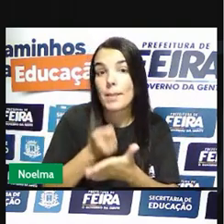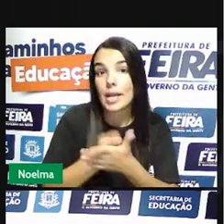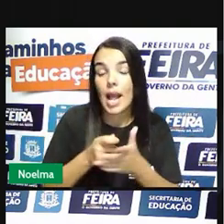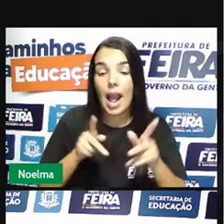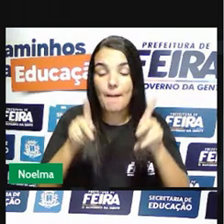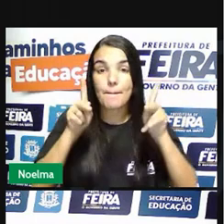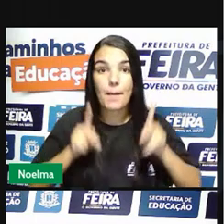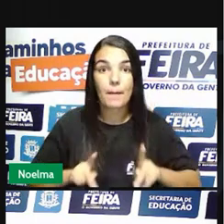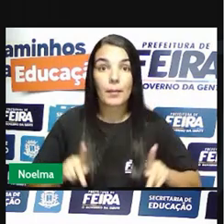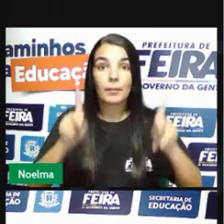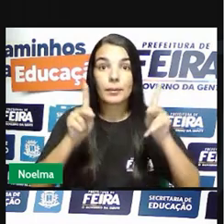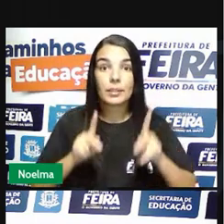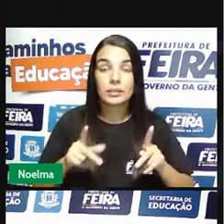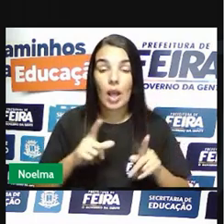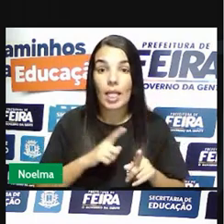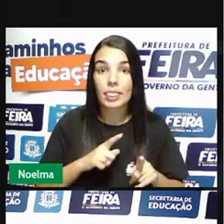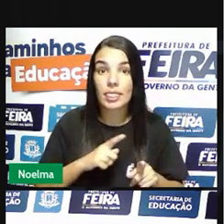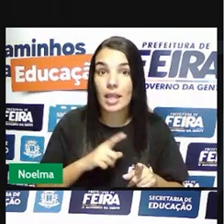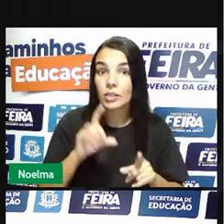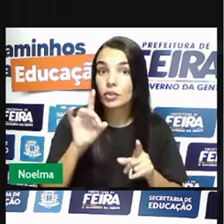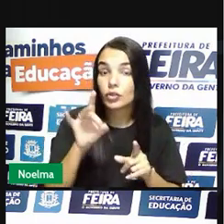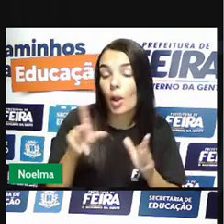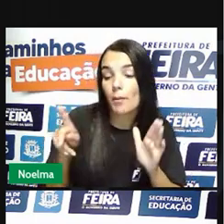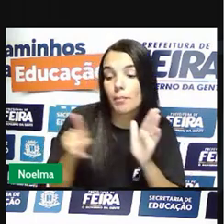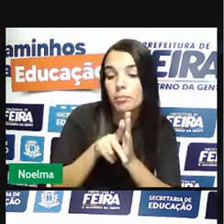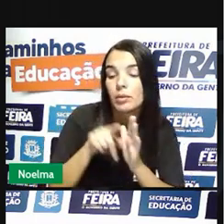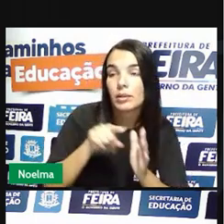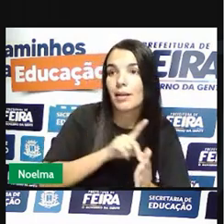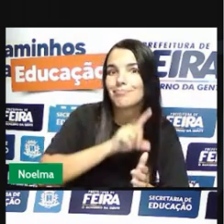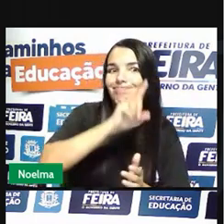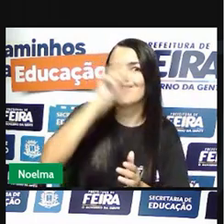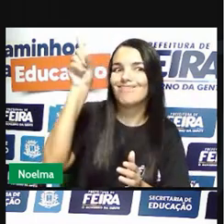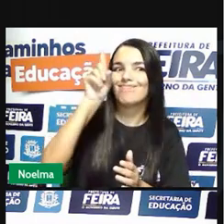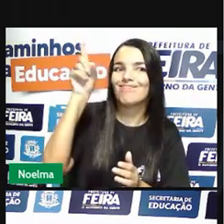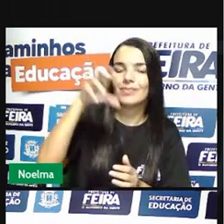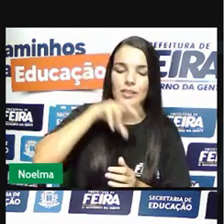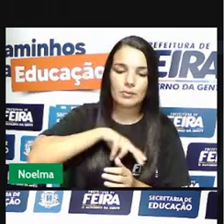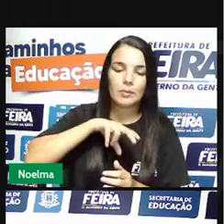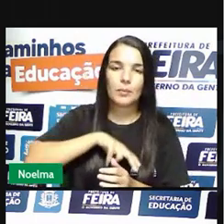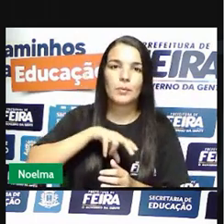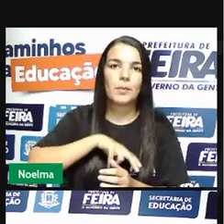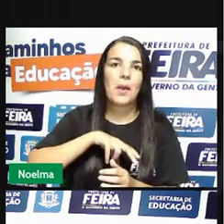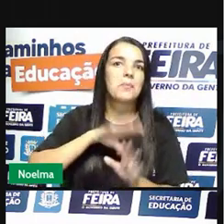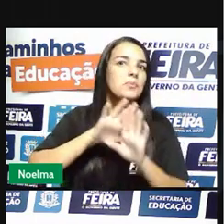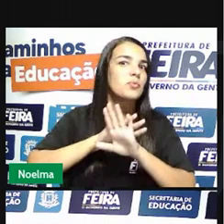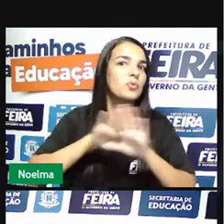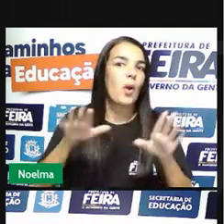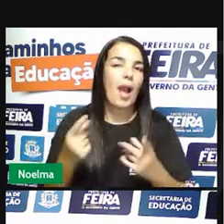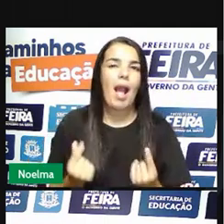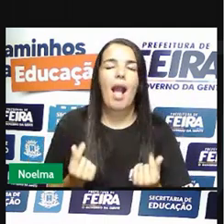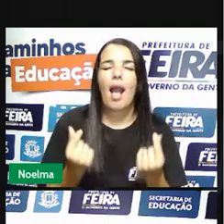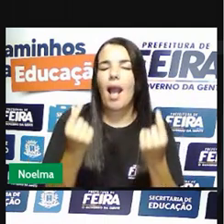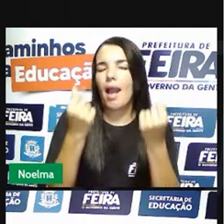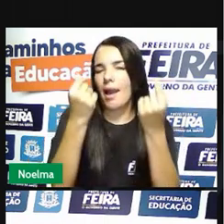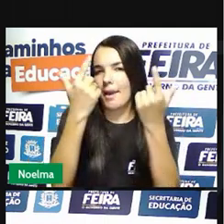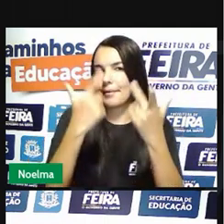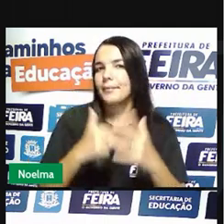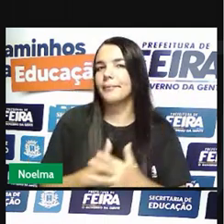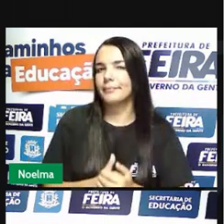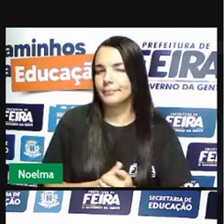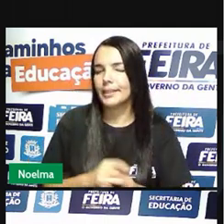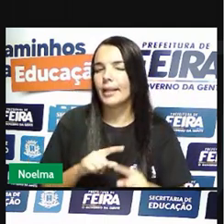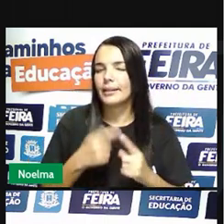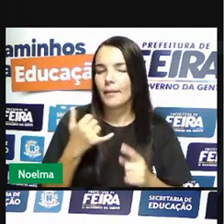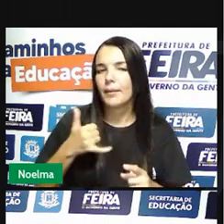população a consumir apenas produtos importados com altos preços, né? E assim, mais